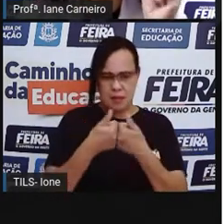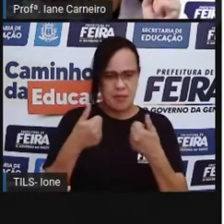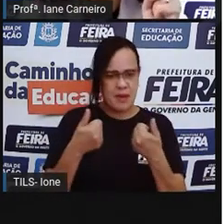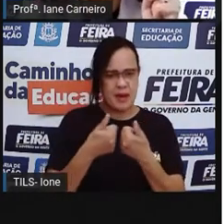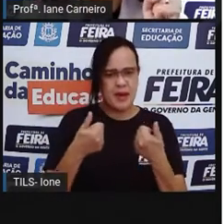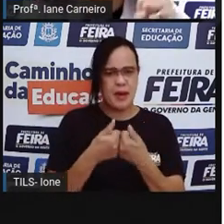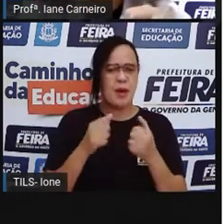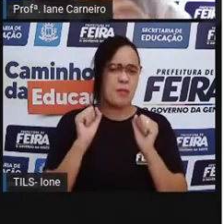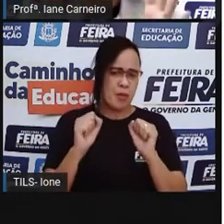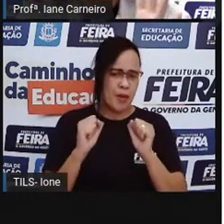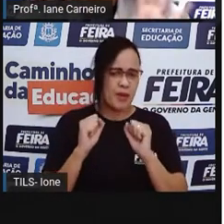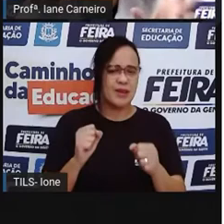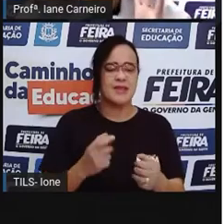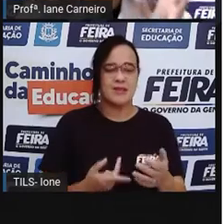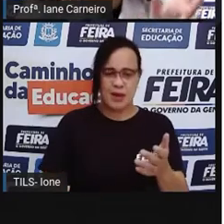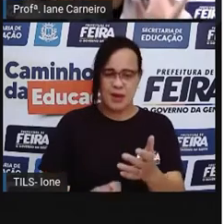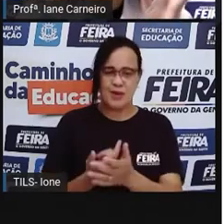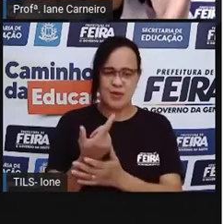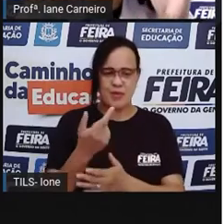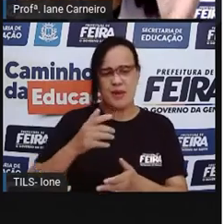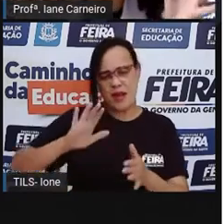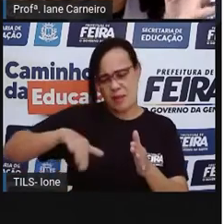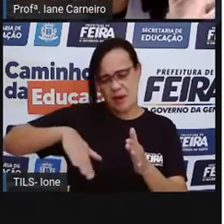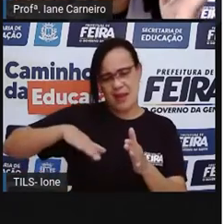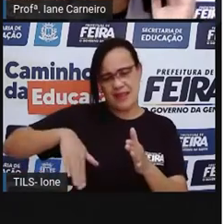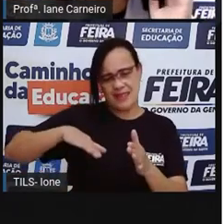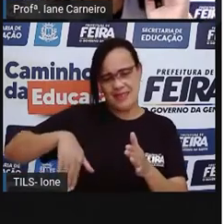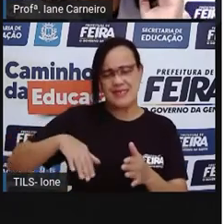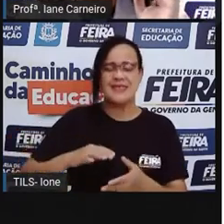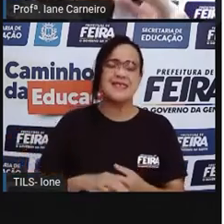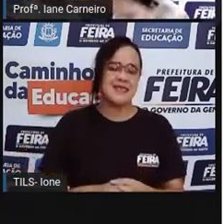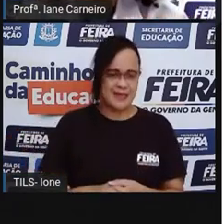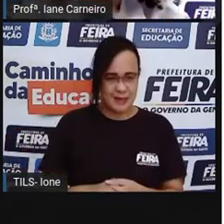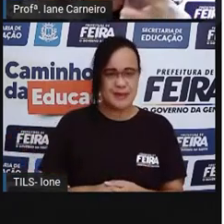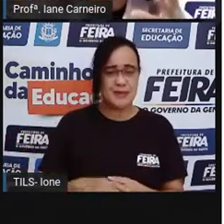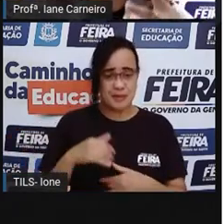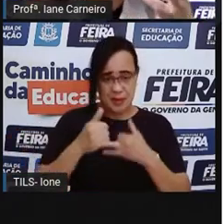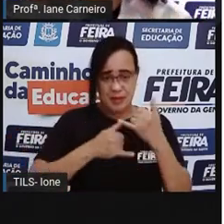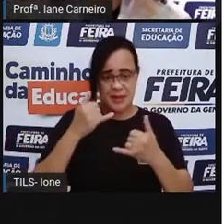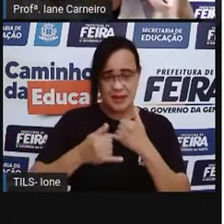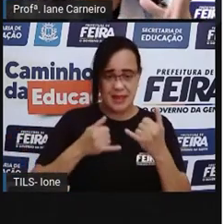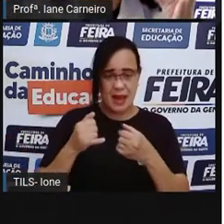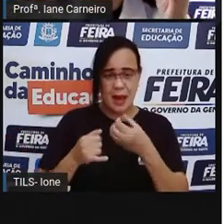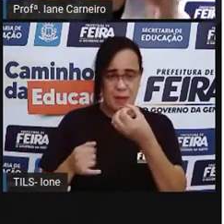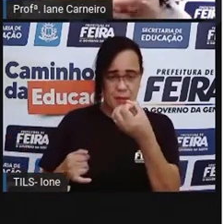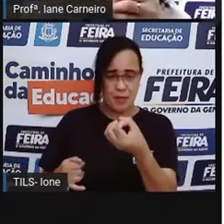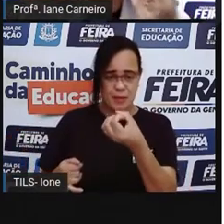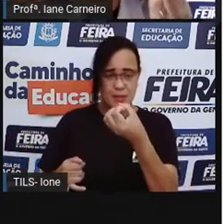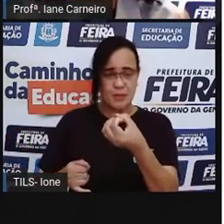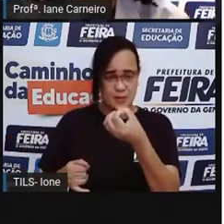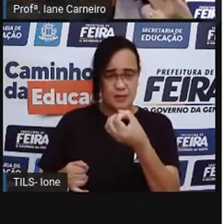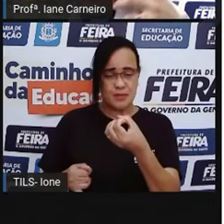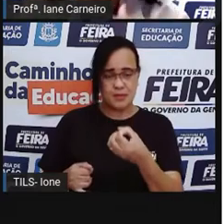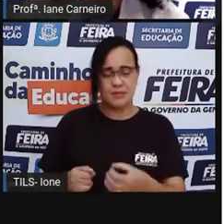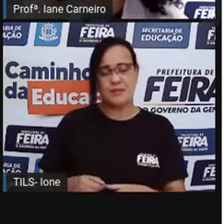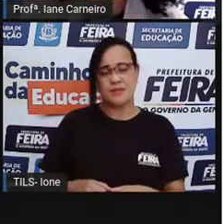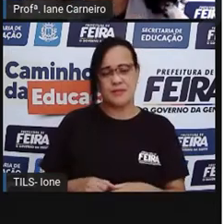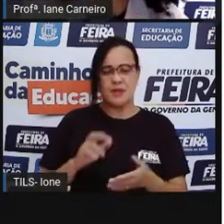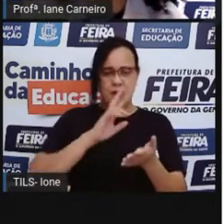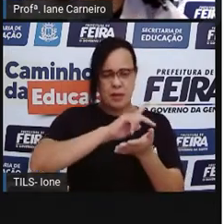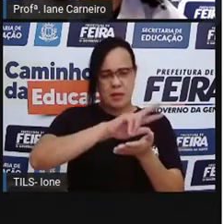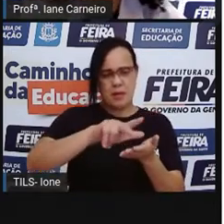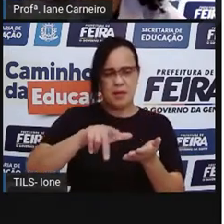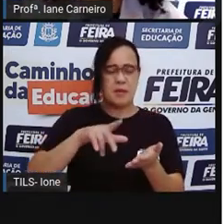ela é bem baratinha. Eu acho que ela deve estar em torno de 50 centavos, né? Então, dependendo do modelo, se ela for mais simples, ela é mais